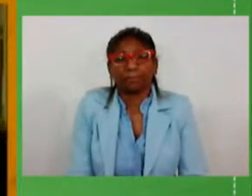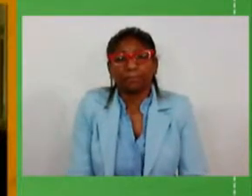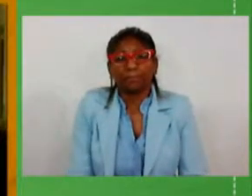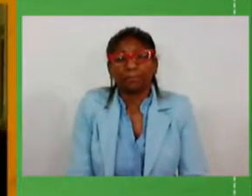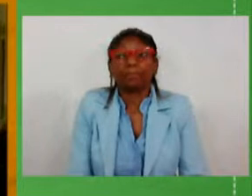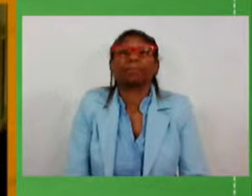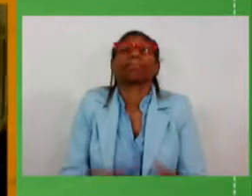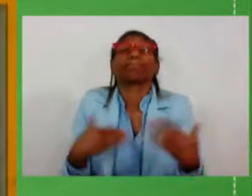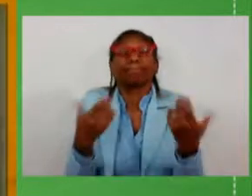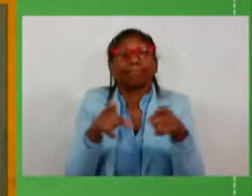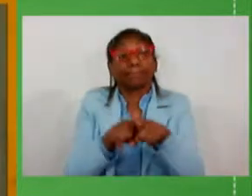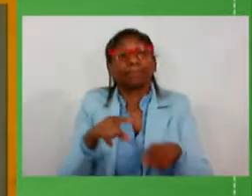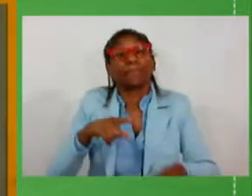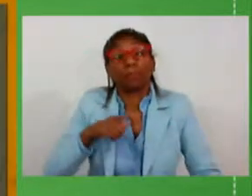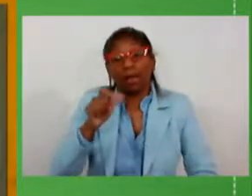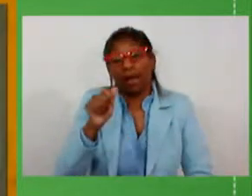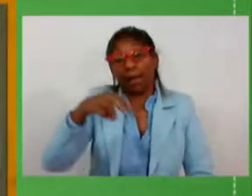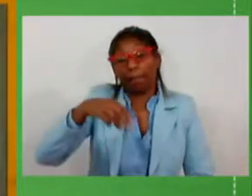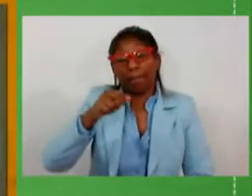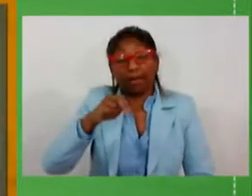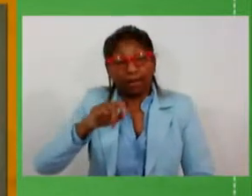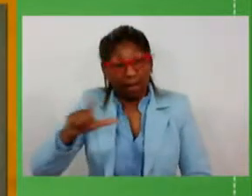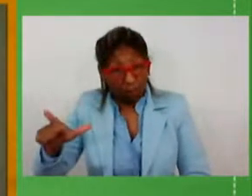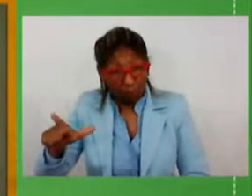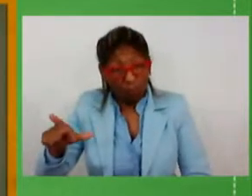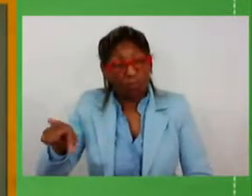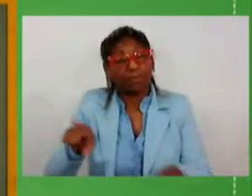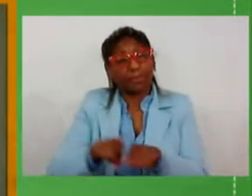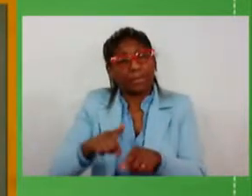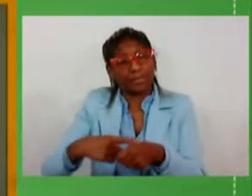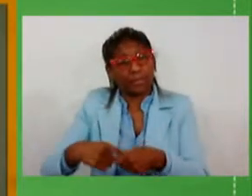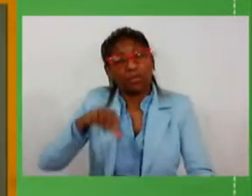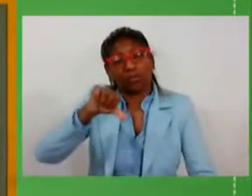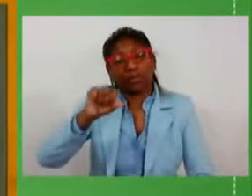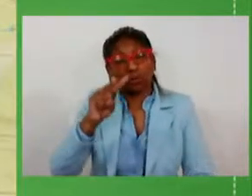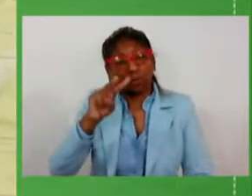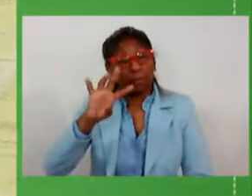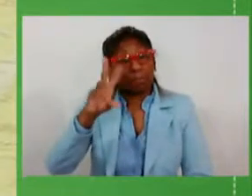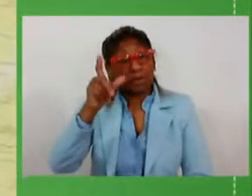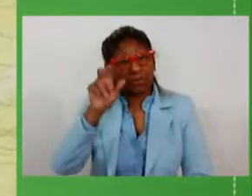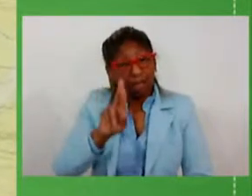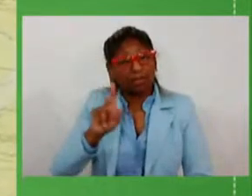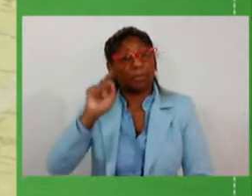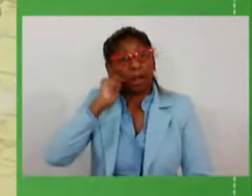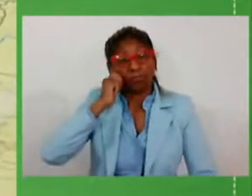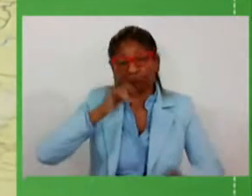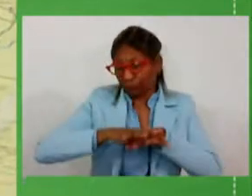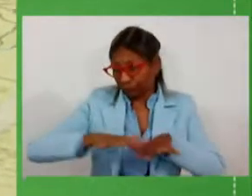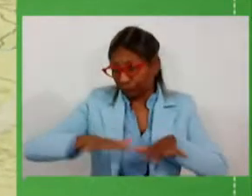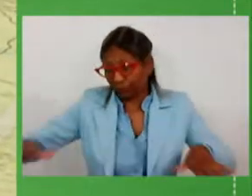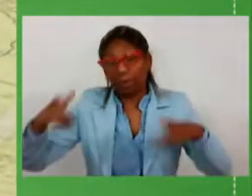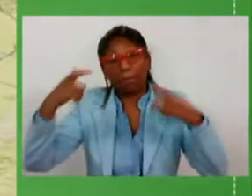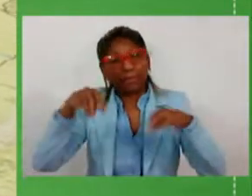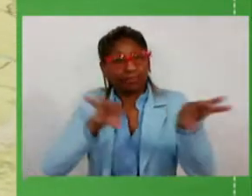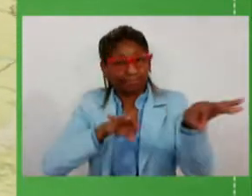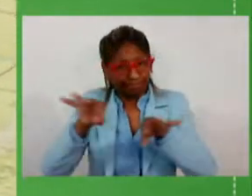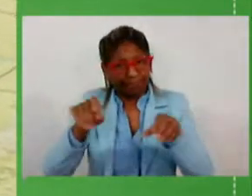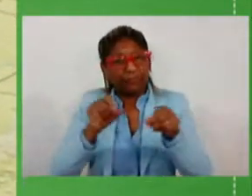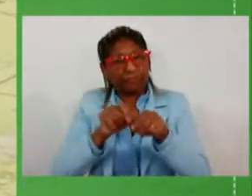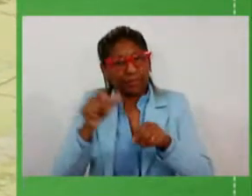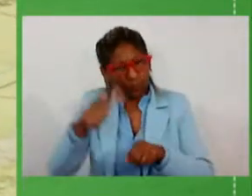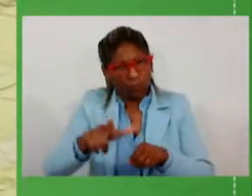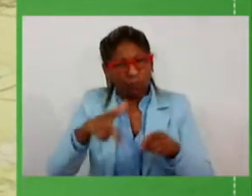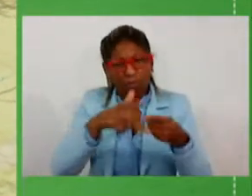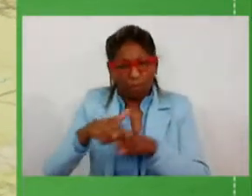disso nós temos Amaral Ferrador 950 mil reais com projeto para pavimentação que precisa ser refeito requalificado